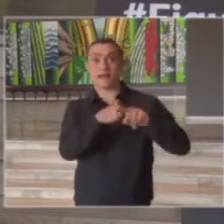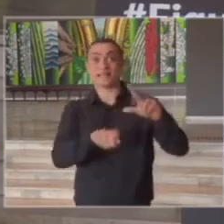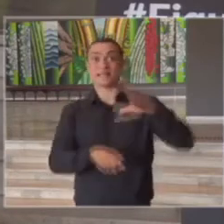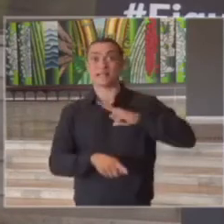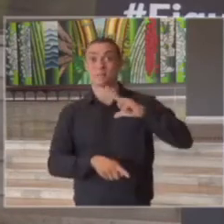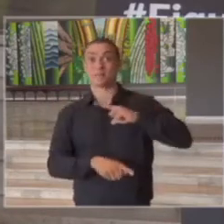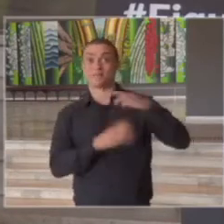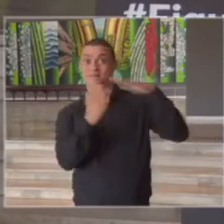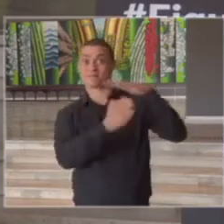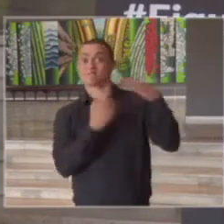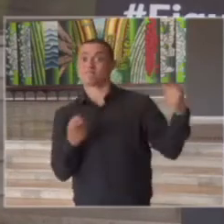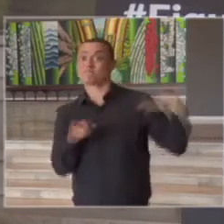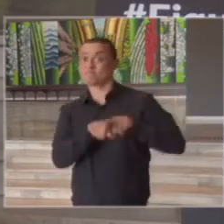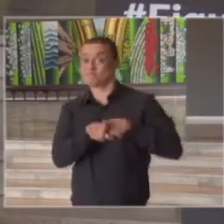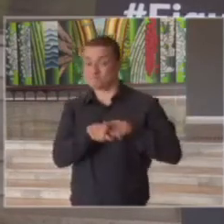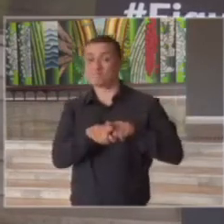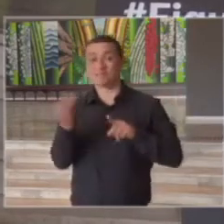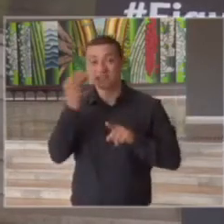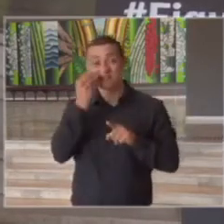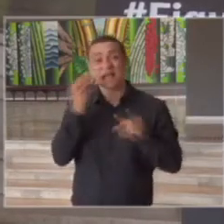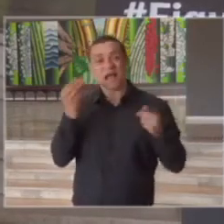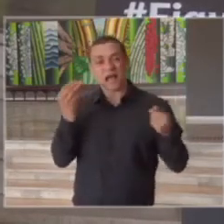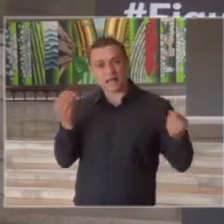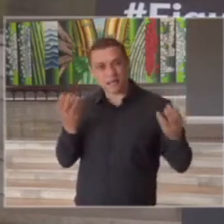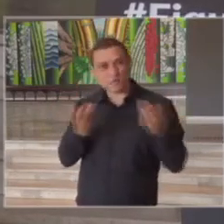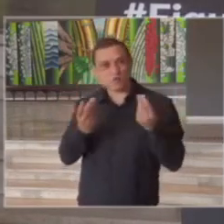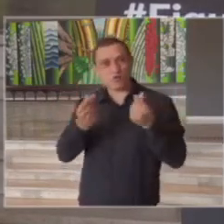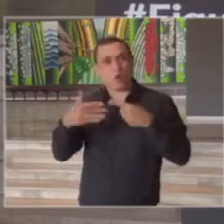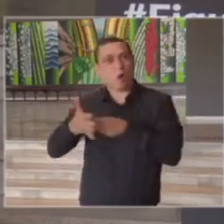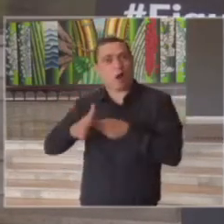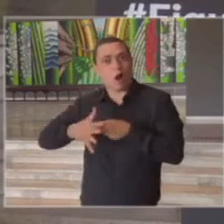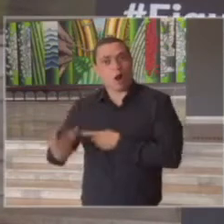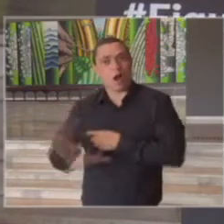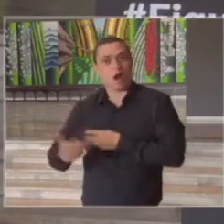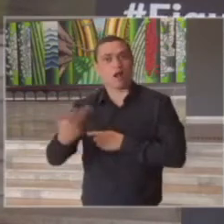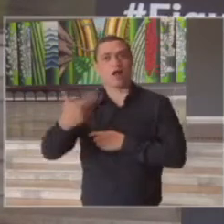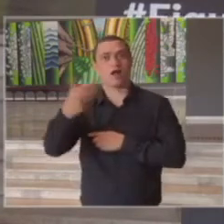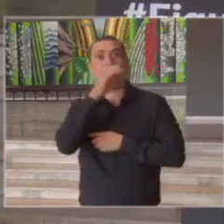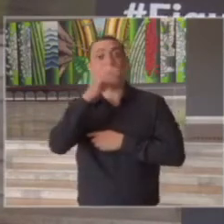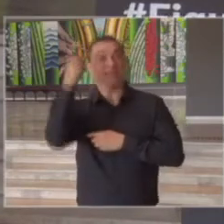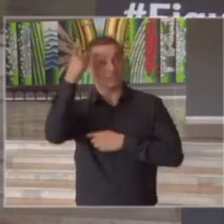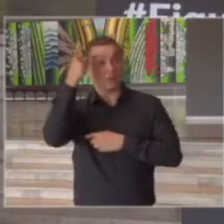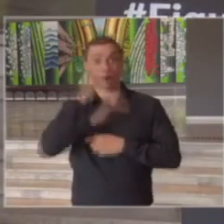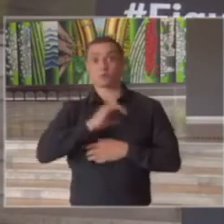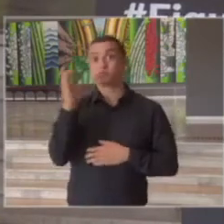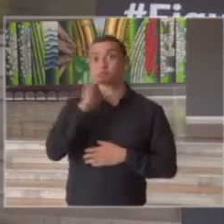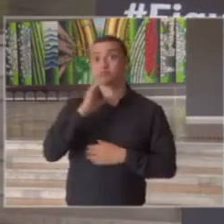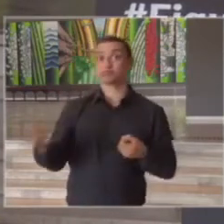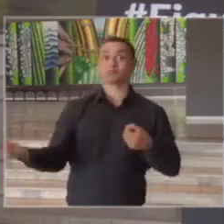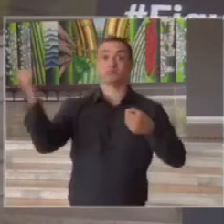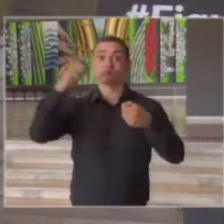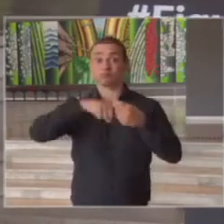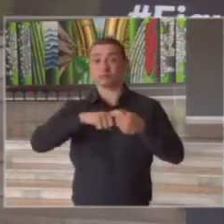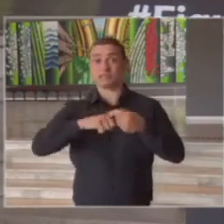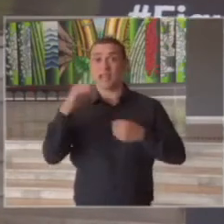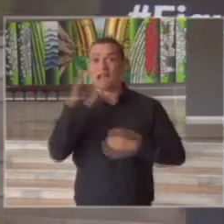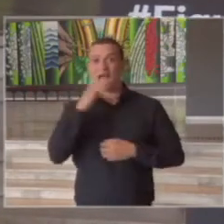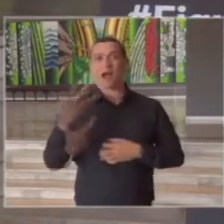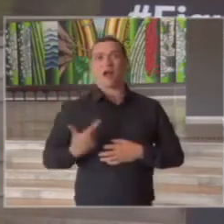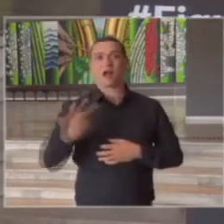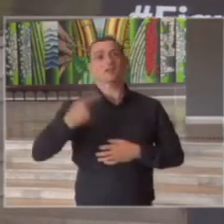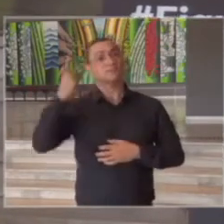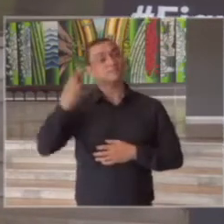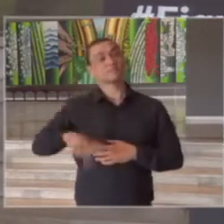para que a gente possa religar esses motores e trazer o dinamismo que é o dinamismo de São